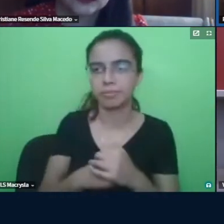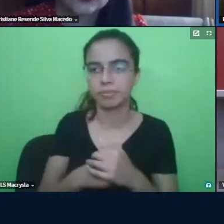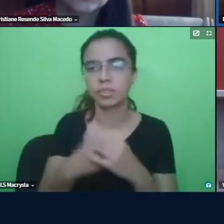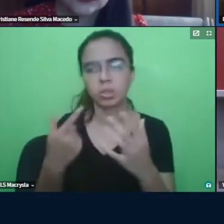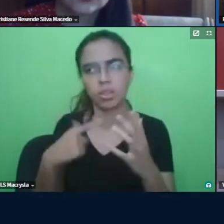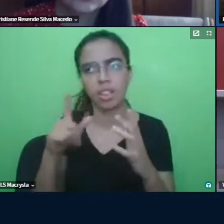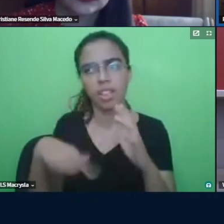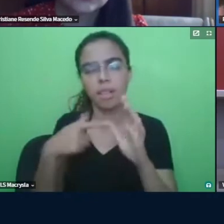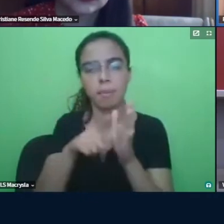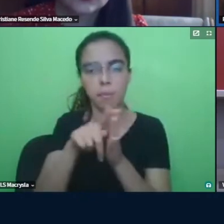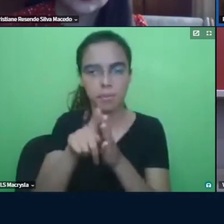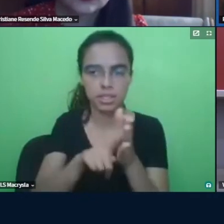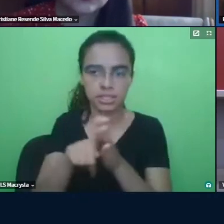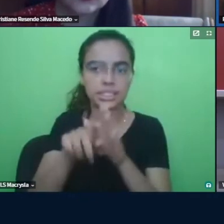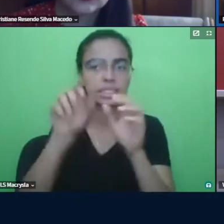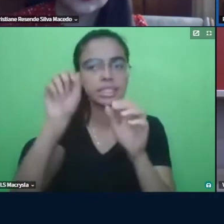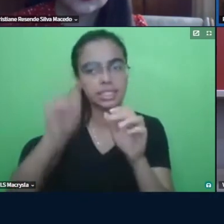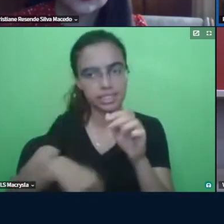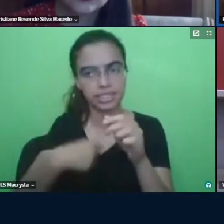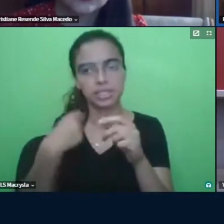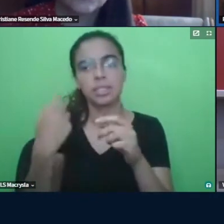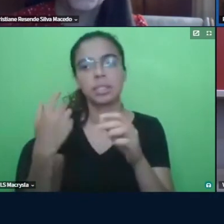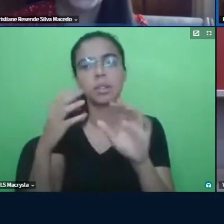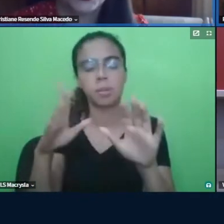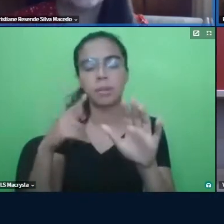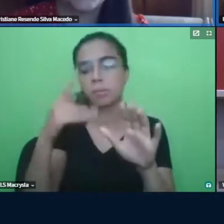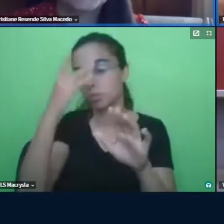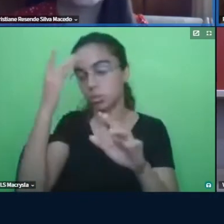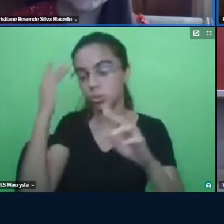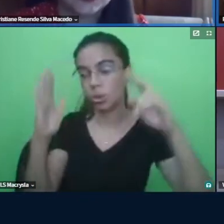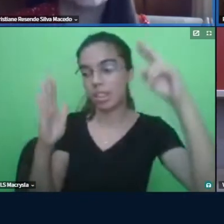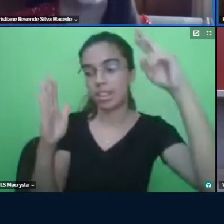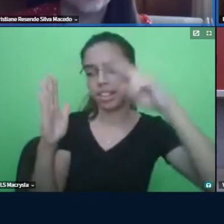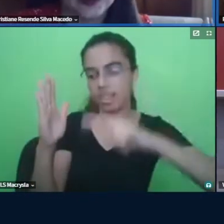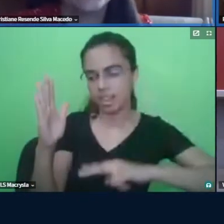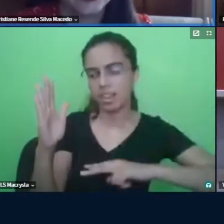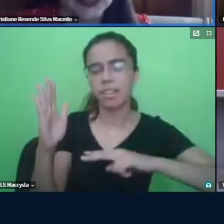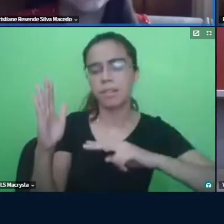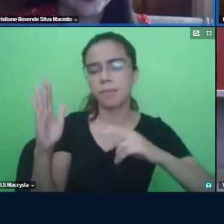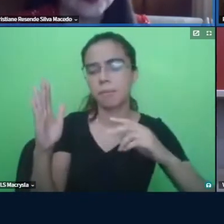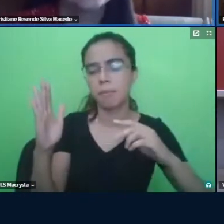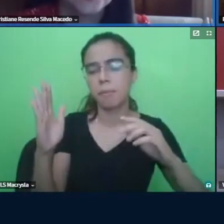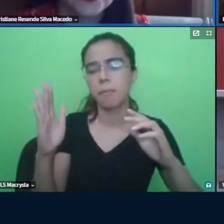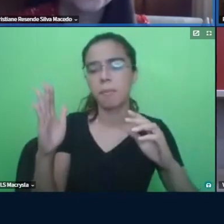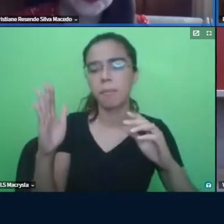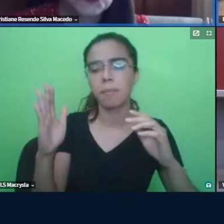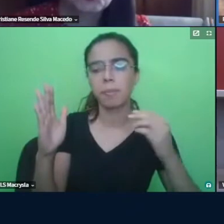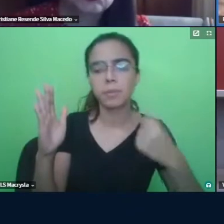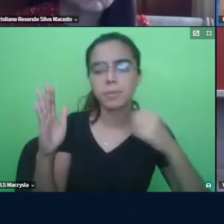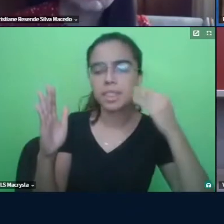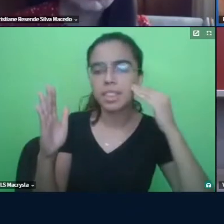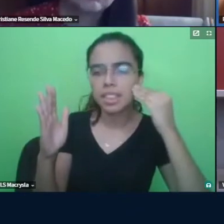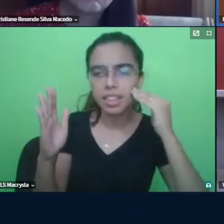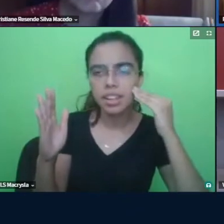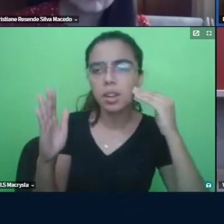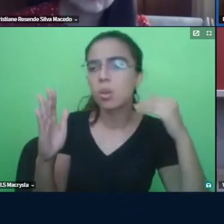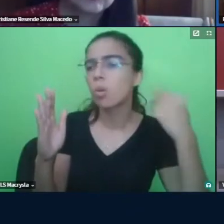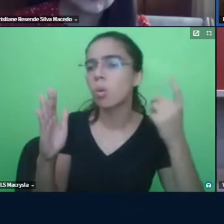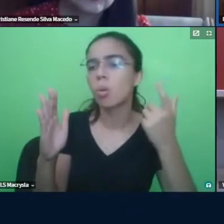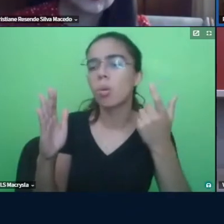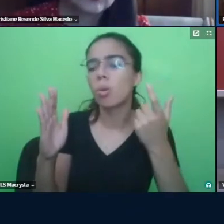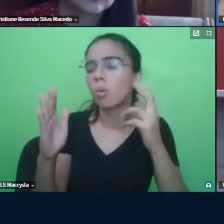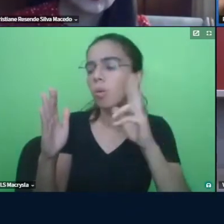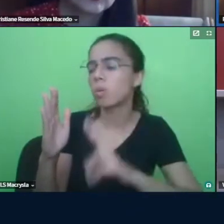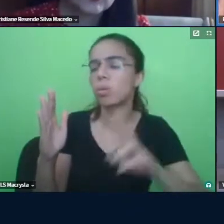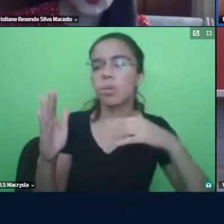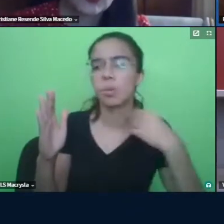sim mas o teu leitor precisa entender quais foram esses ciclos quando foi que começou essa reflexão